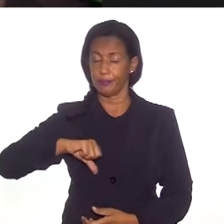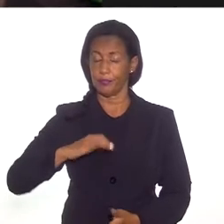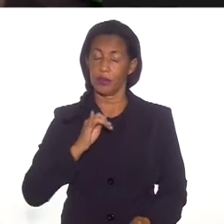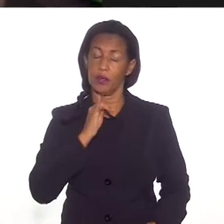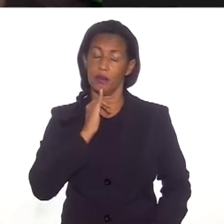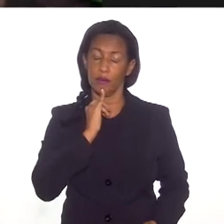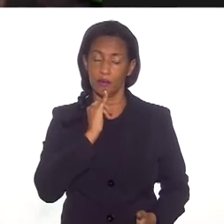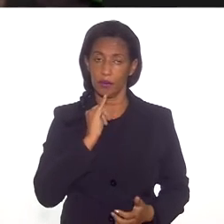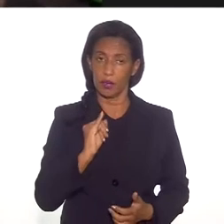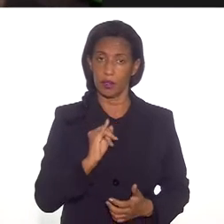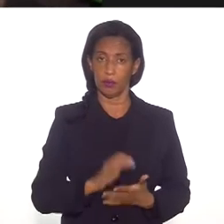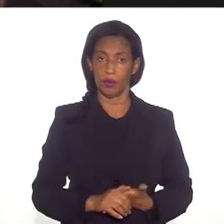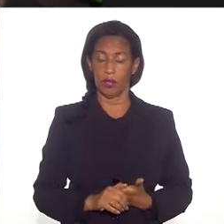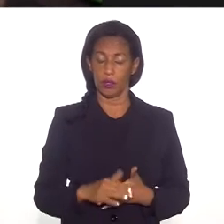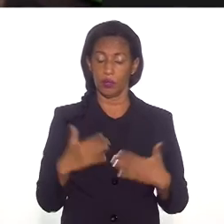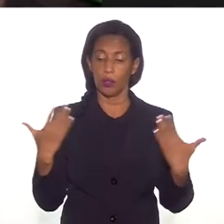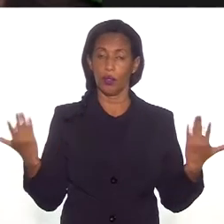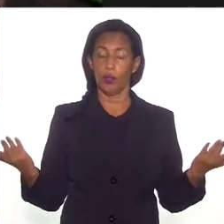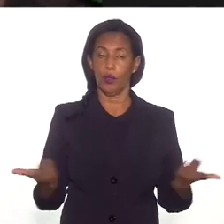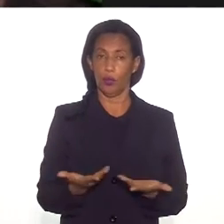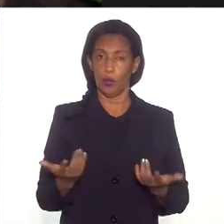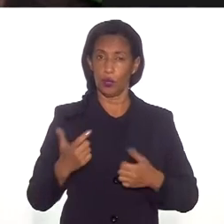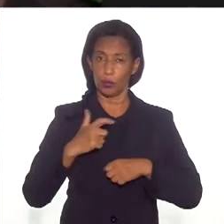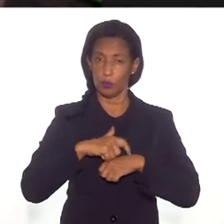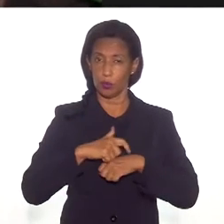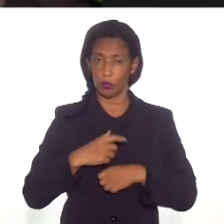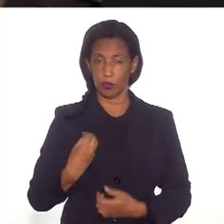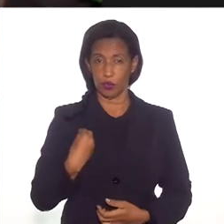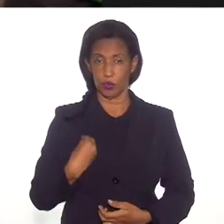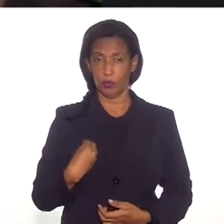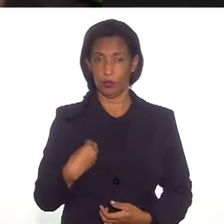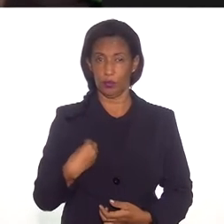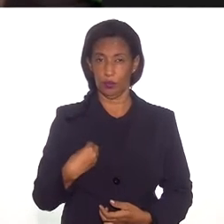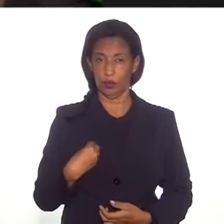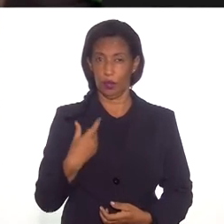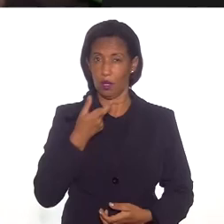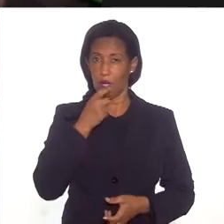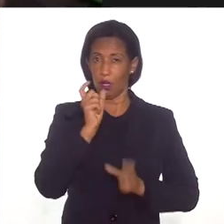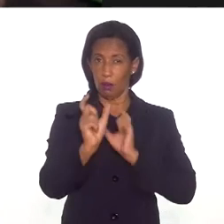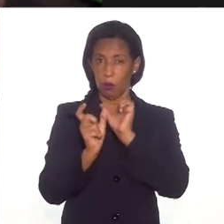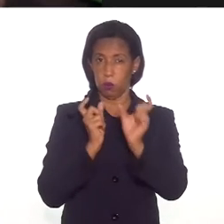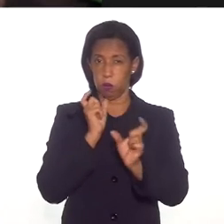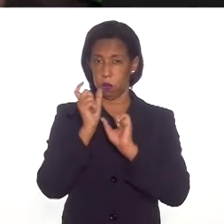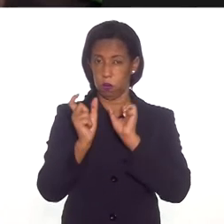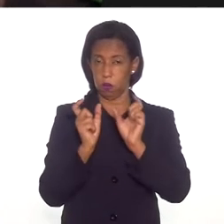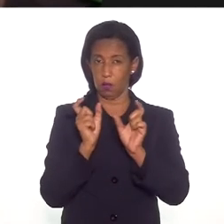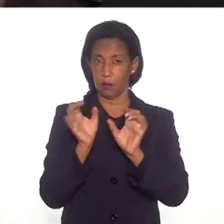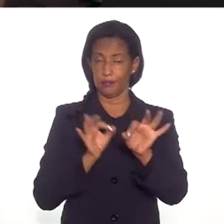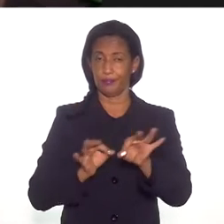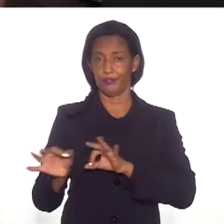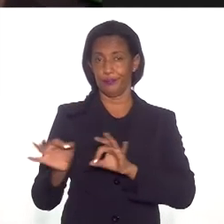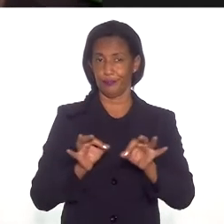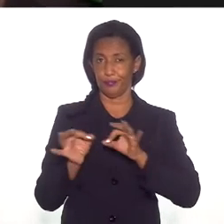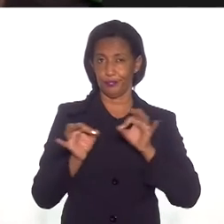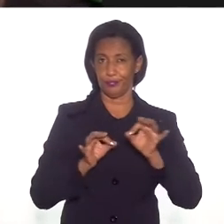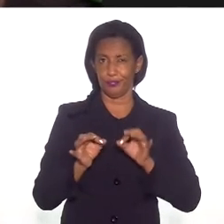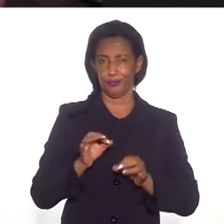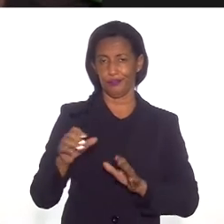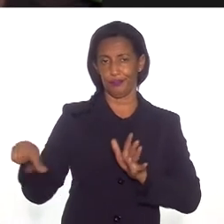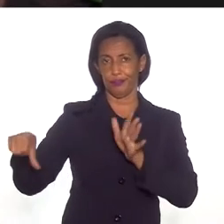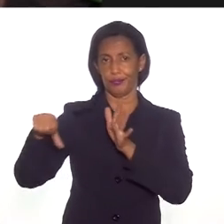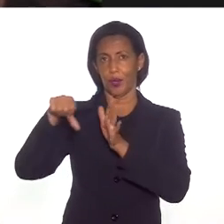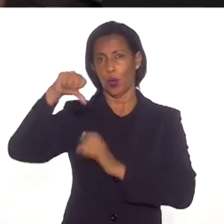Infelizmente, no atual momento que nós vivemos, as palavras têm sido usadas de uma forma muito